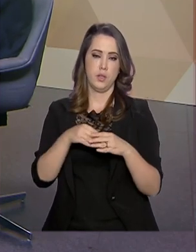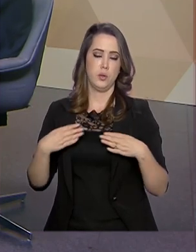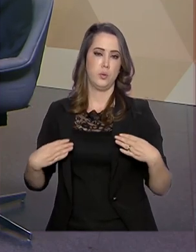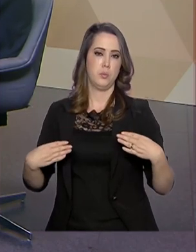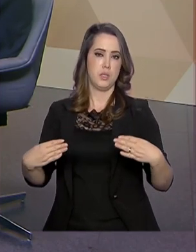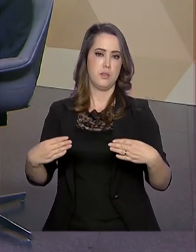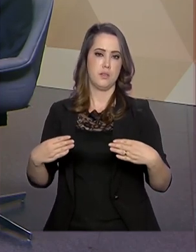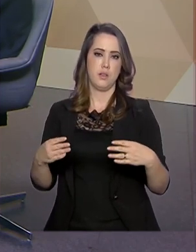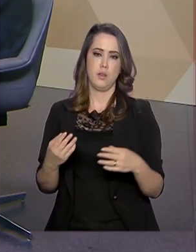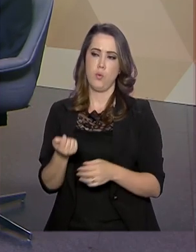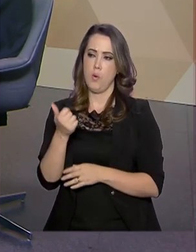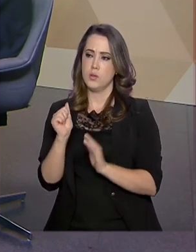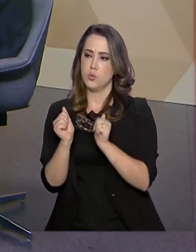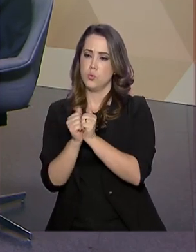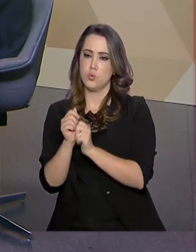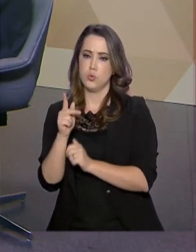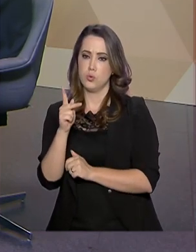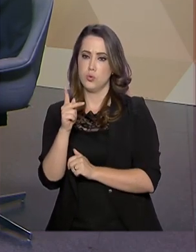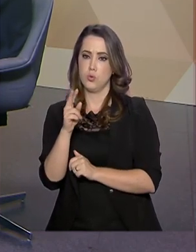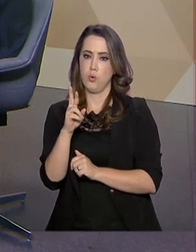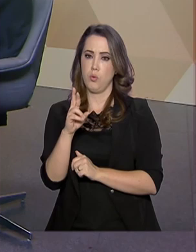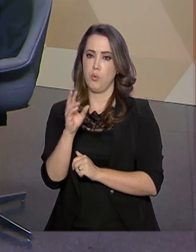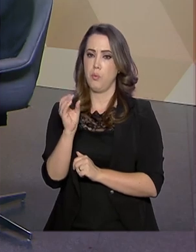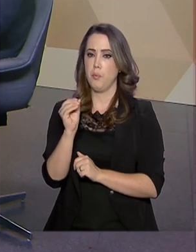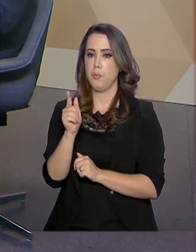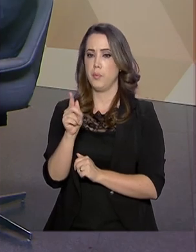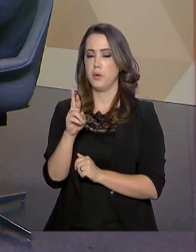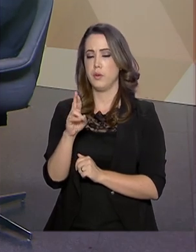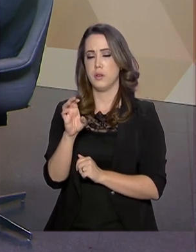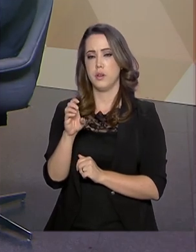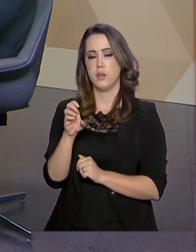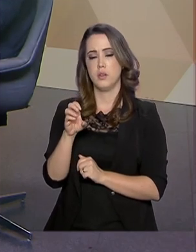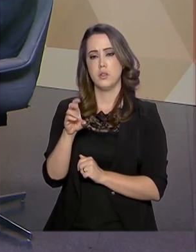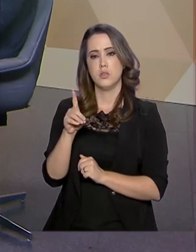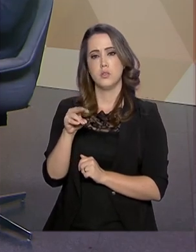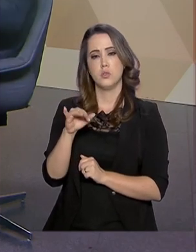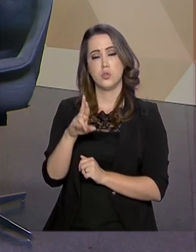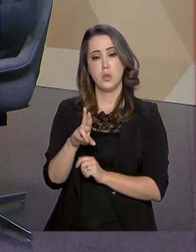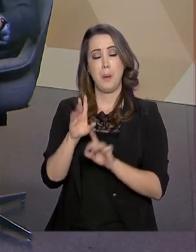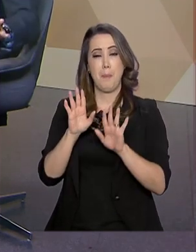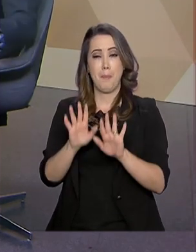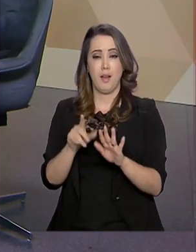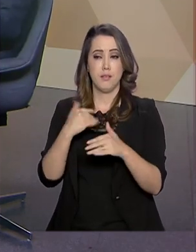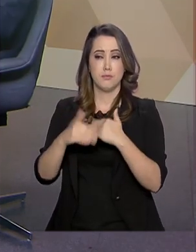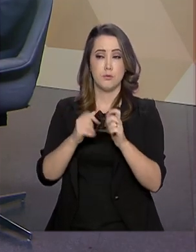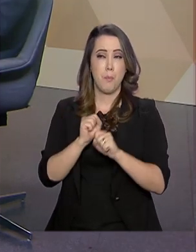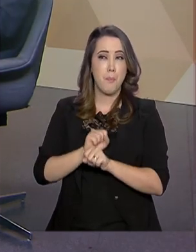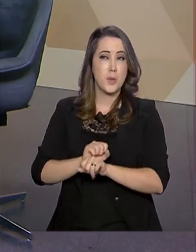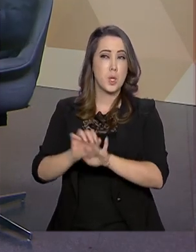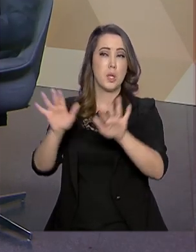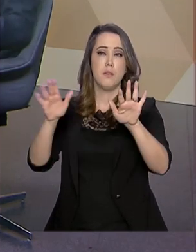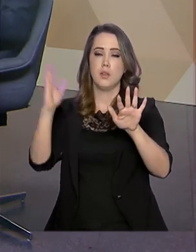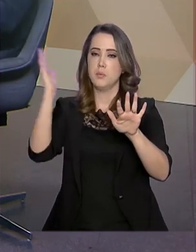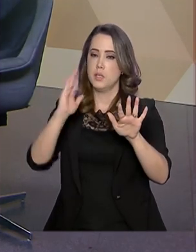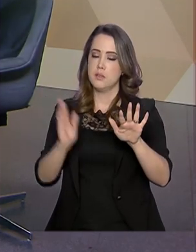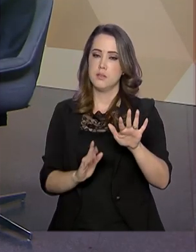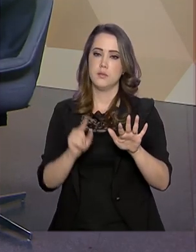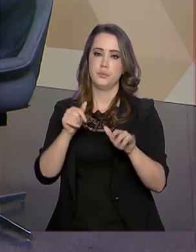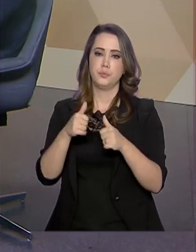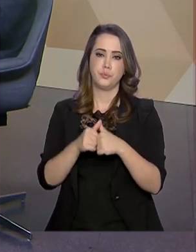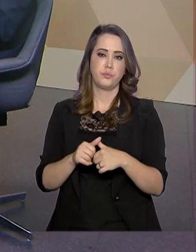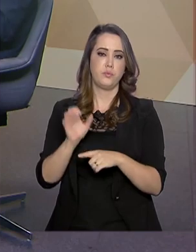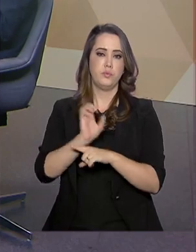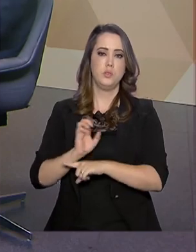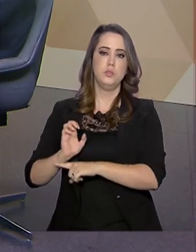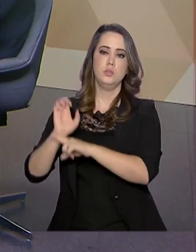ele nasceu quase junto com o Progredir, mas ele como, ele espraiou pelo Brasil afora, pelos municípios, estados